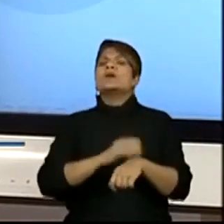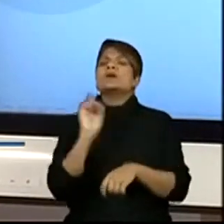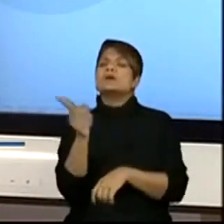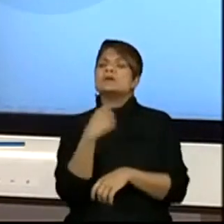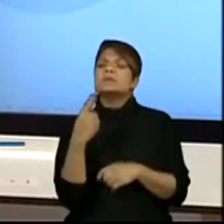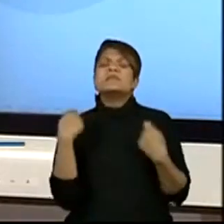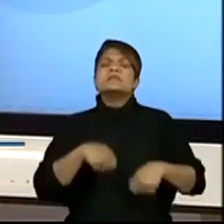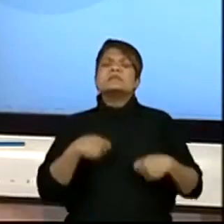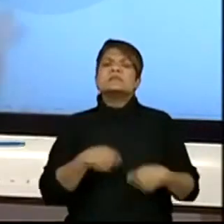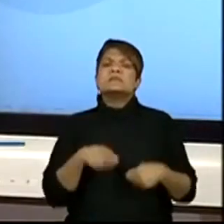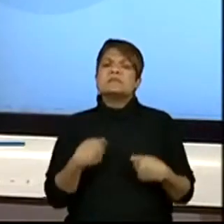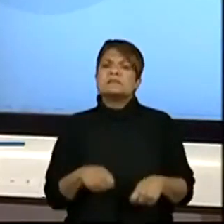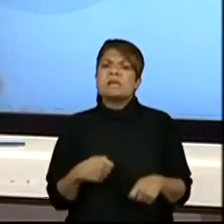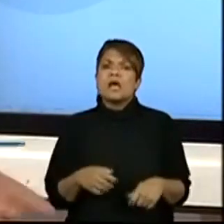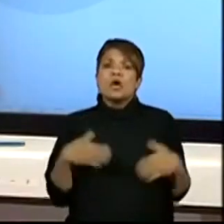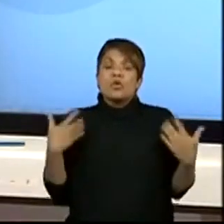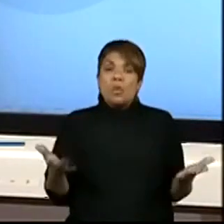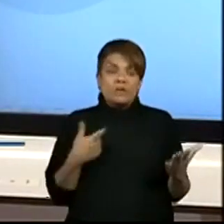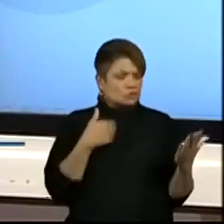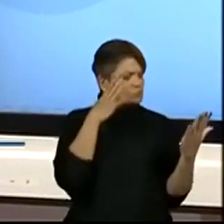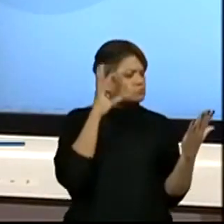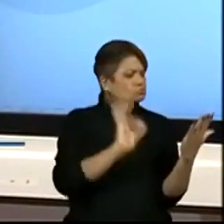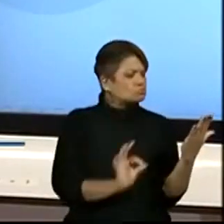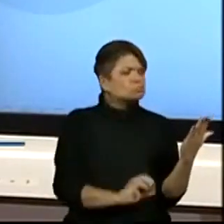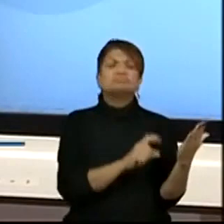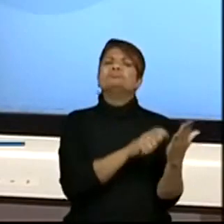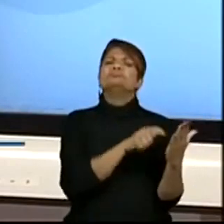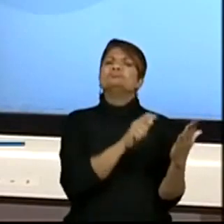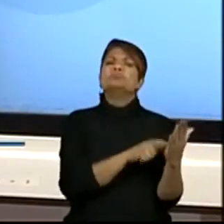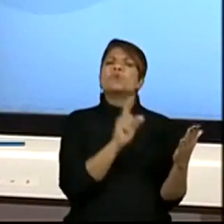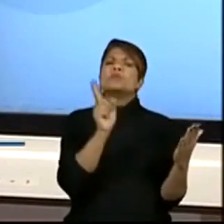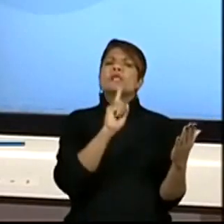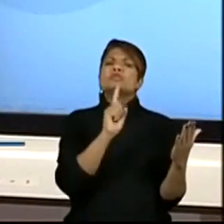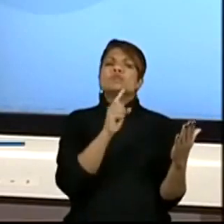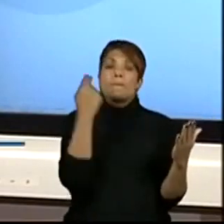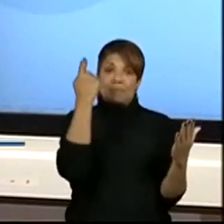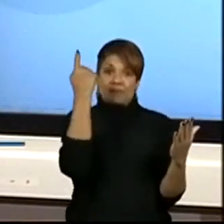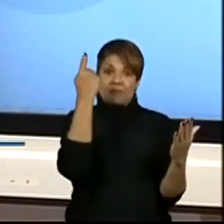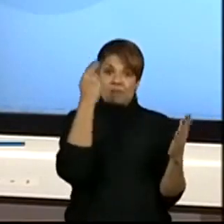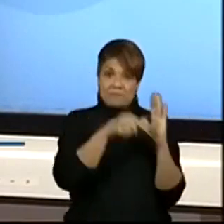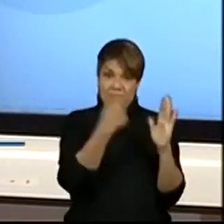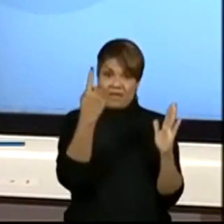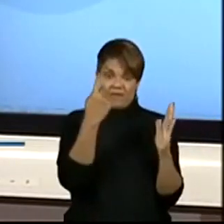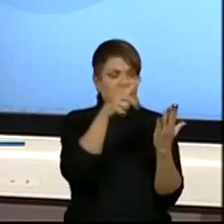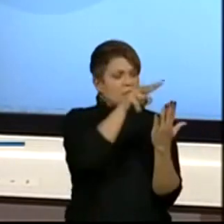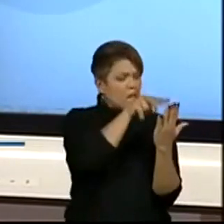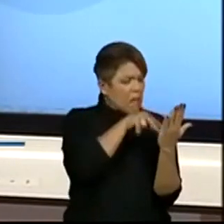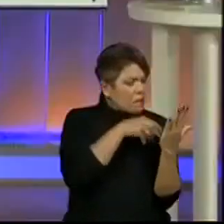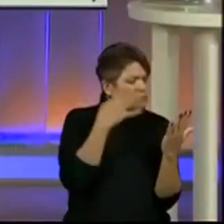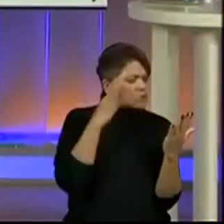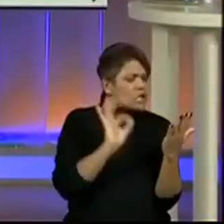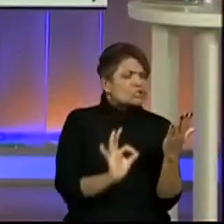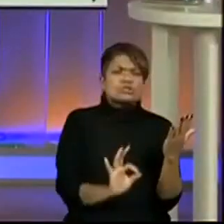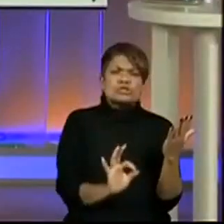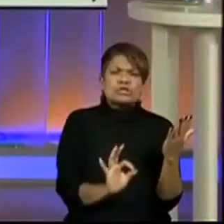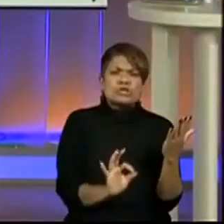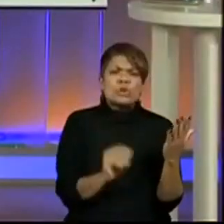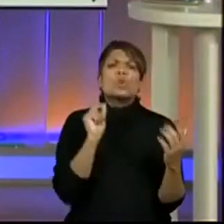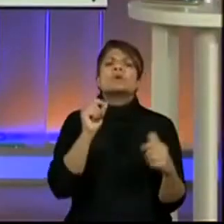quando não entendemos na primeira leitura? O que nós fazemos?